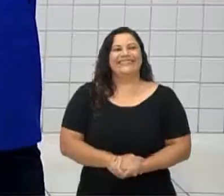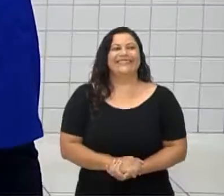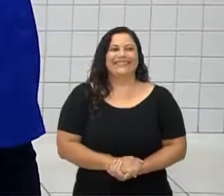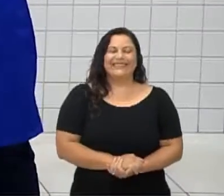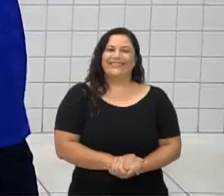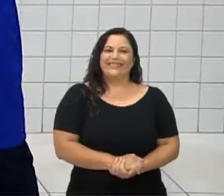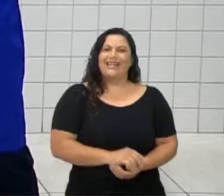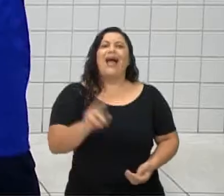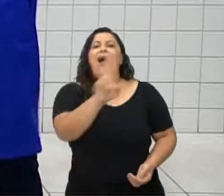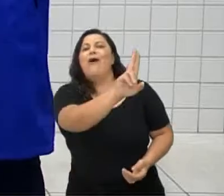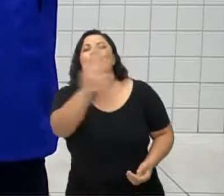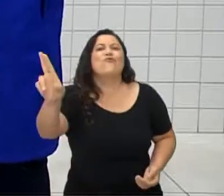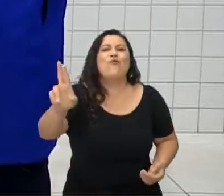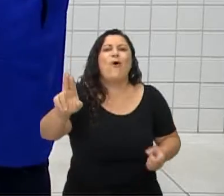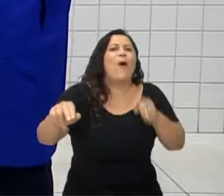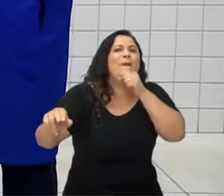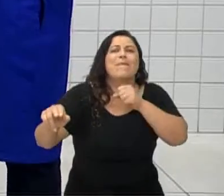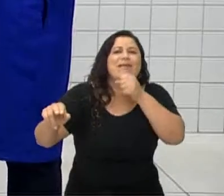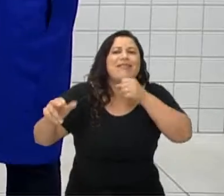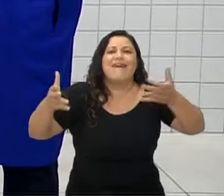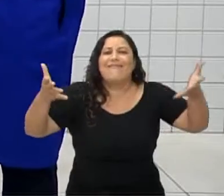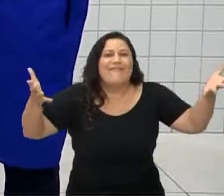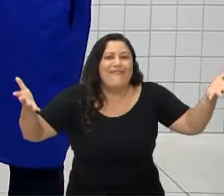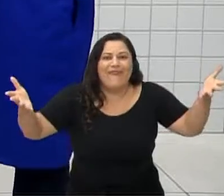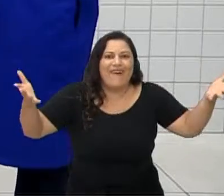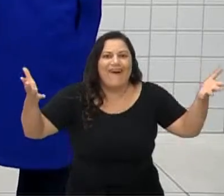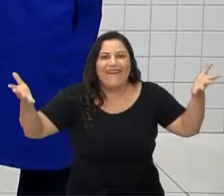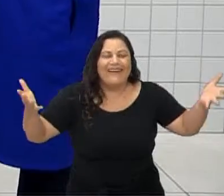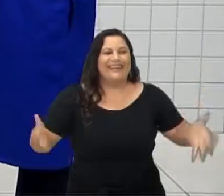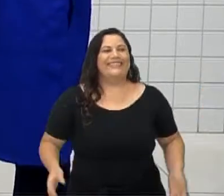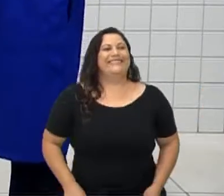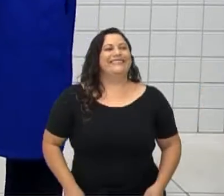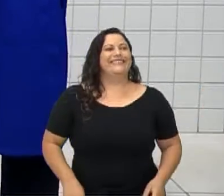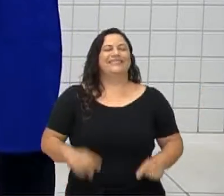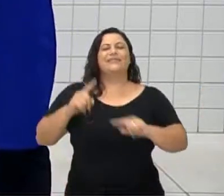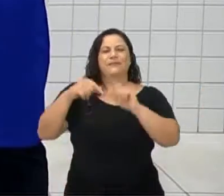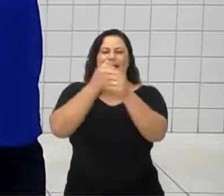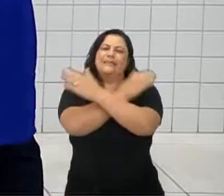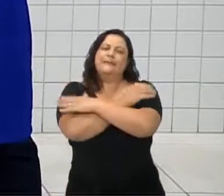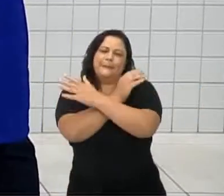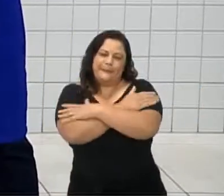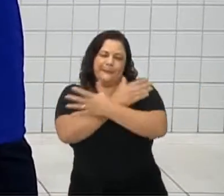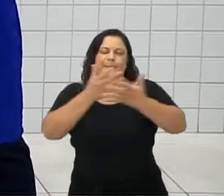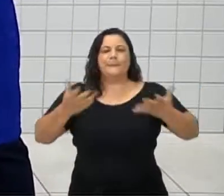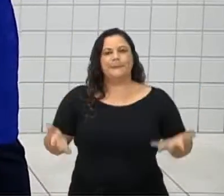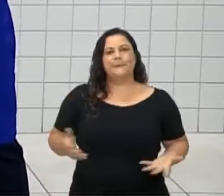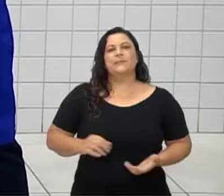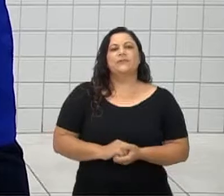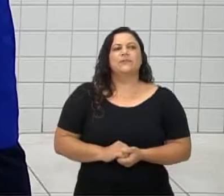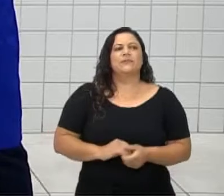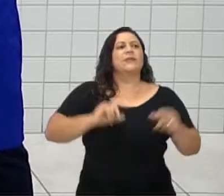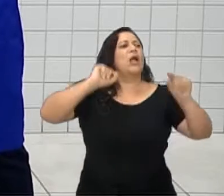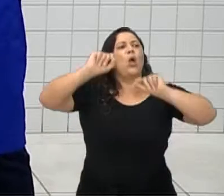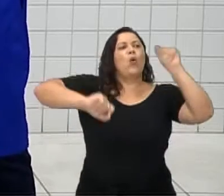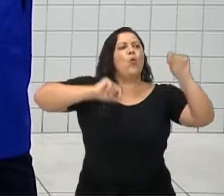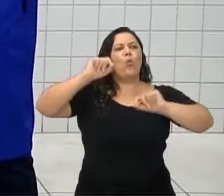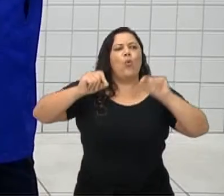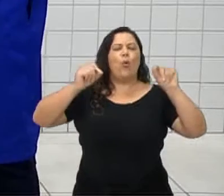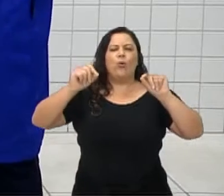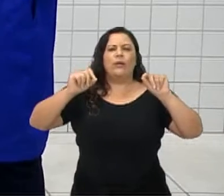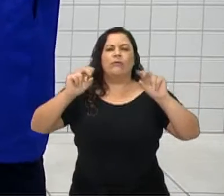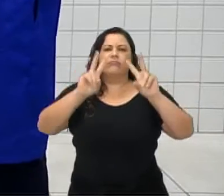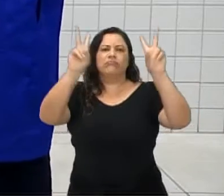Manda o nome da avó. Não tenho o nome da avó nem da aluna, mas o abraço foi. Então, o que consiste o nosso